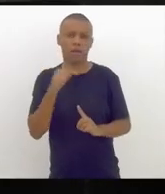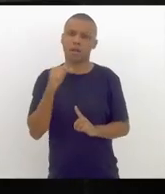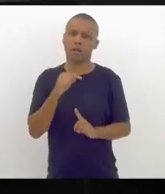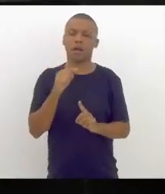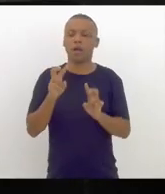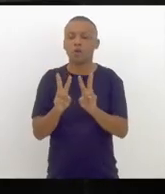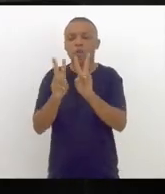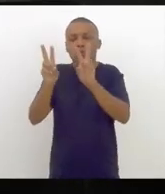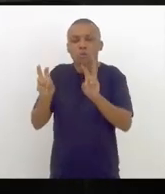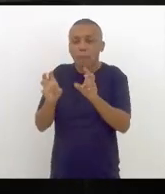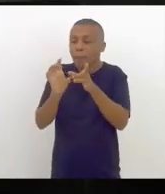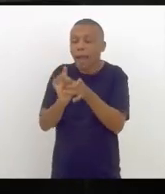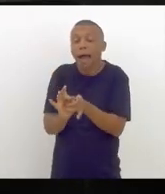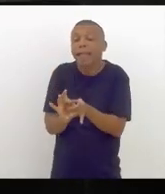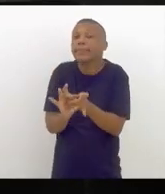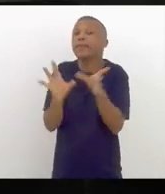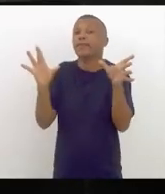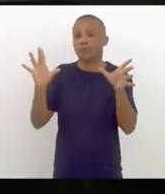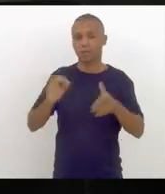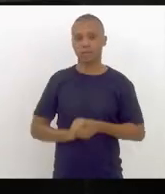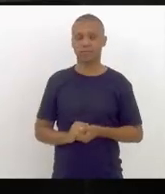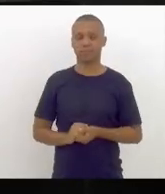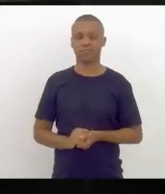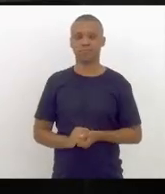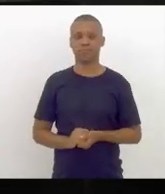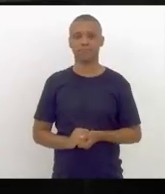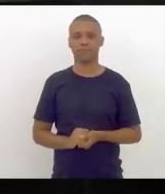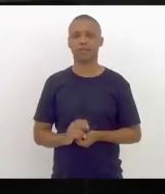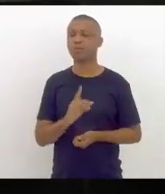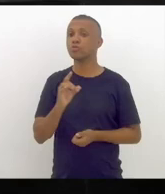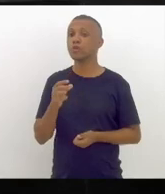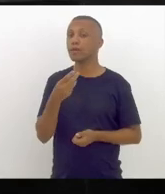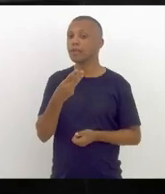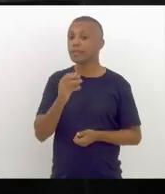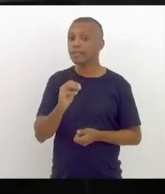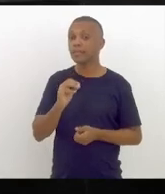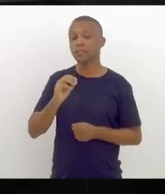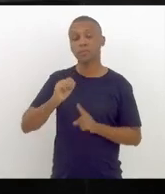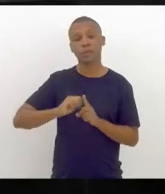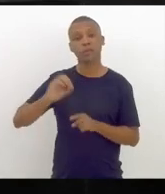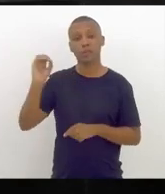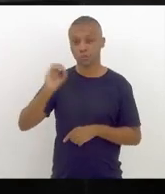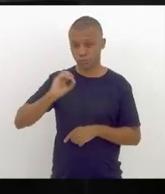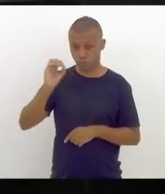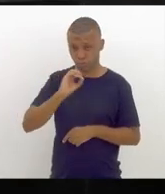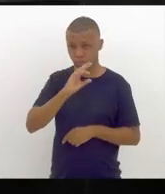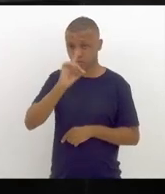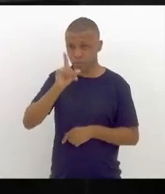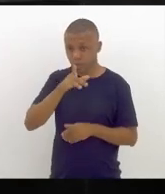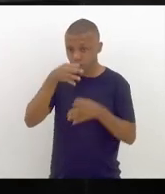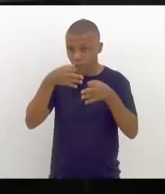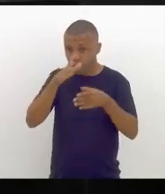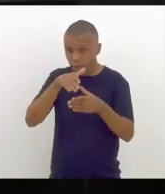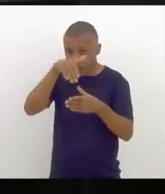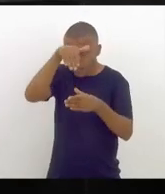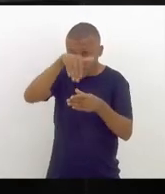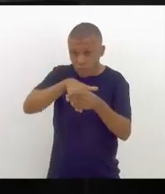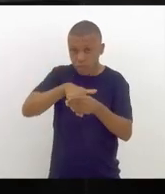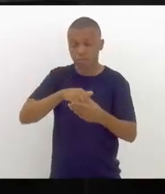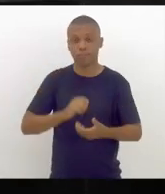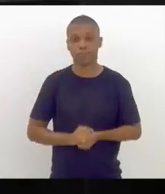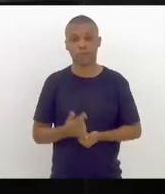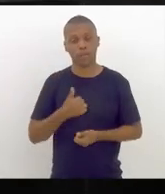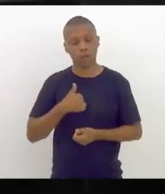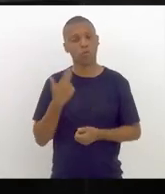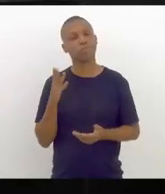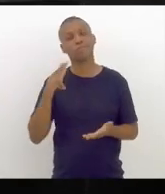à democracia. No dia 30 de outubro, que foi o dia da eleição, eu estava no meu